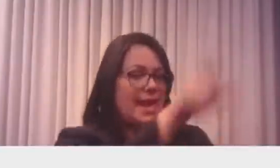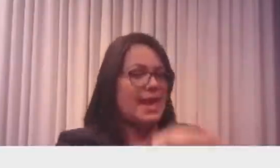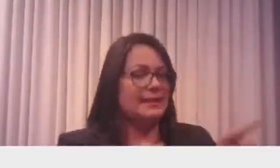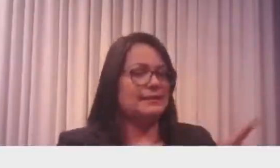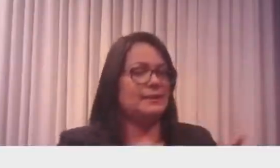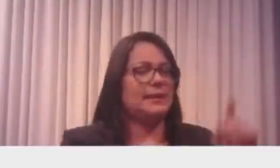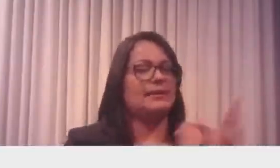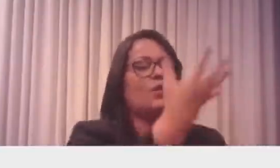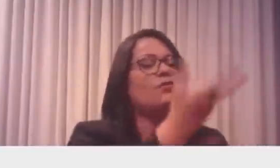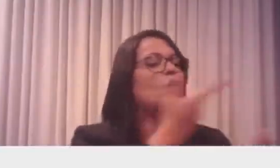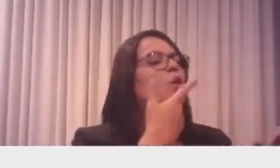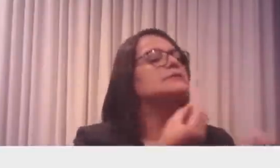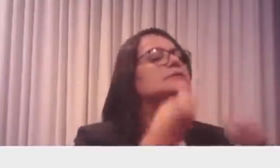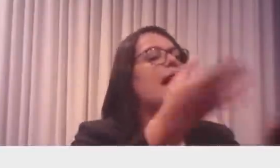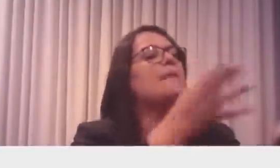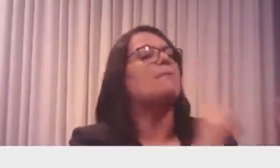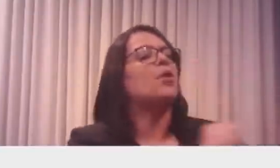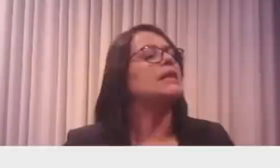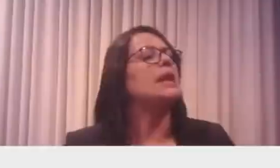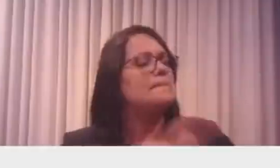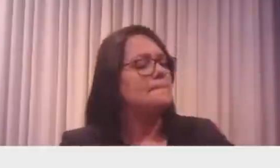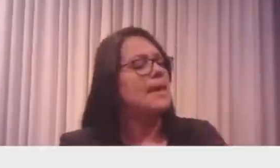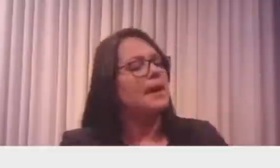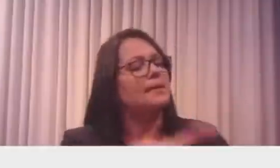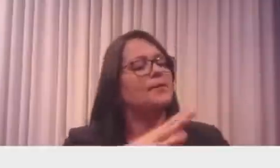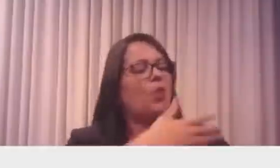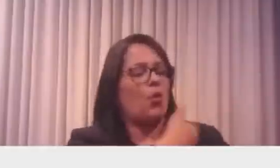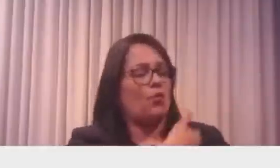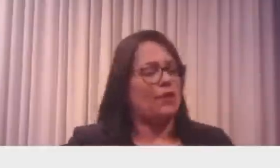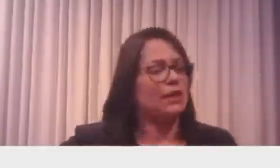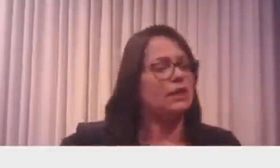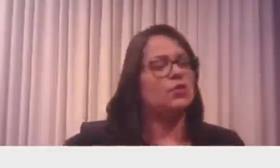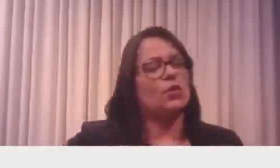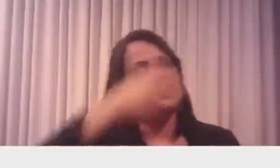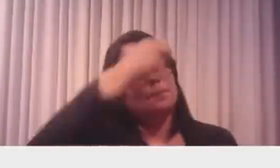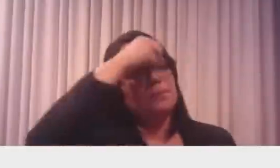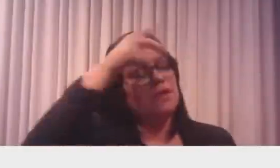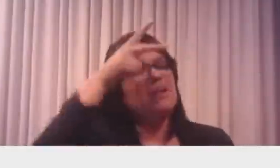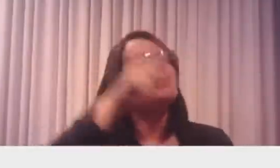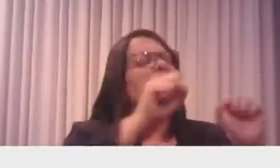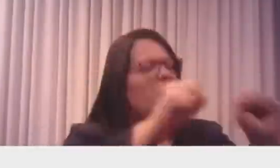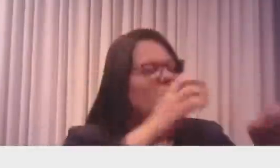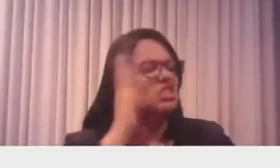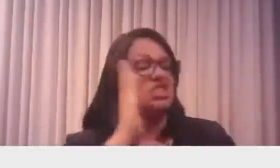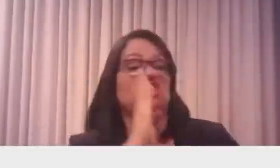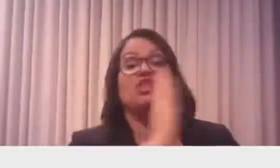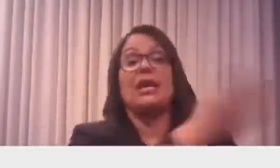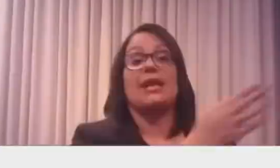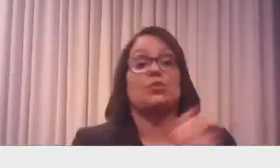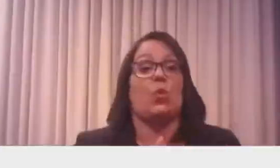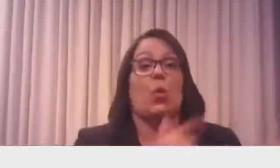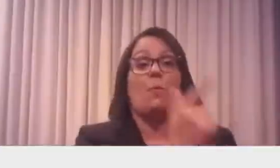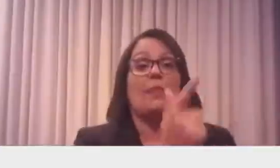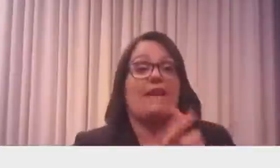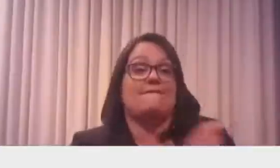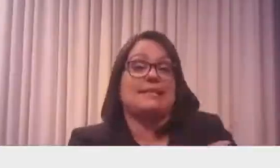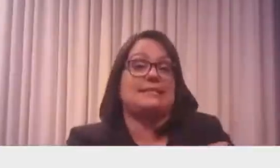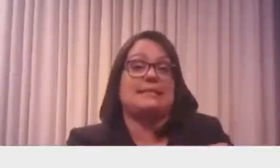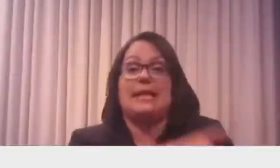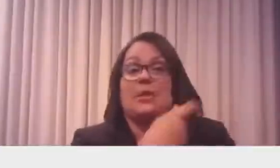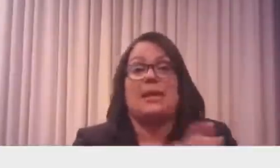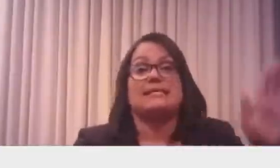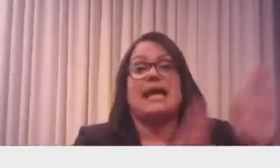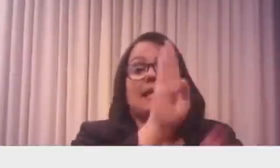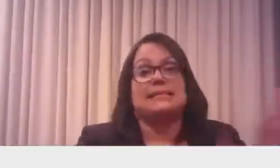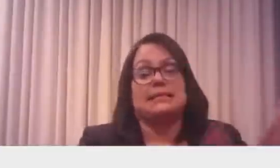prefeitos comprar a vacina sem certificação da Anvisa e sem licitação. Imagine a festa. Já fizeram a